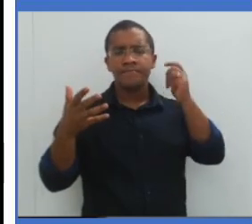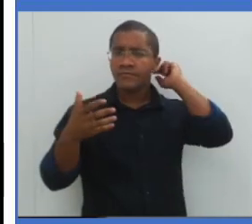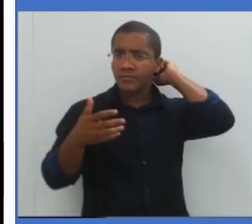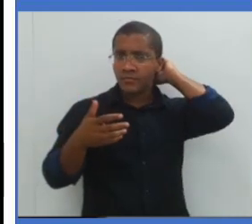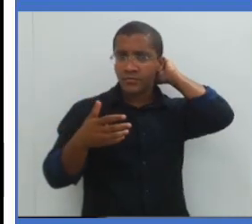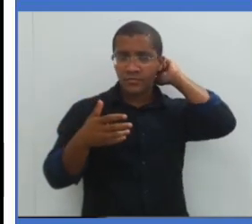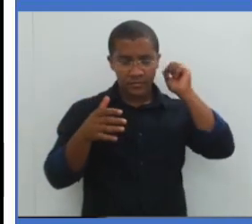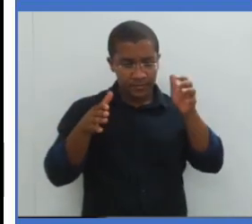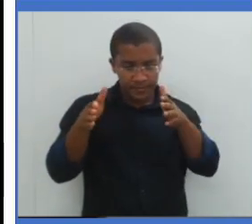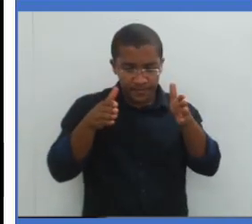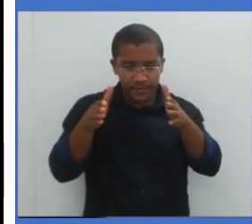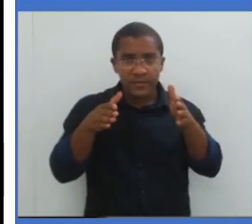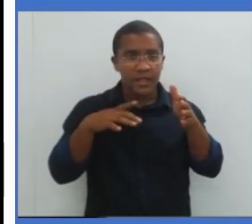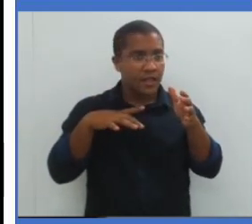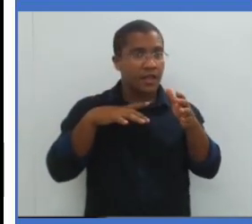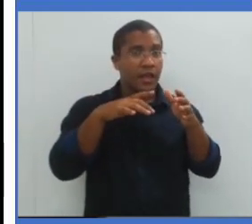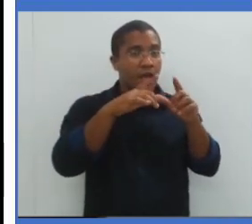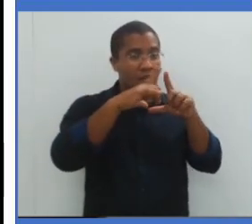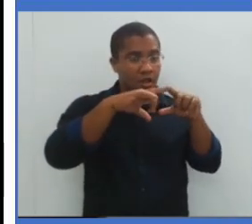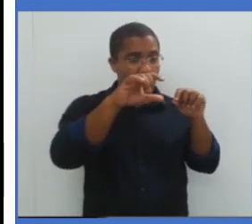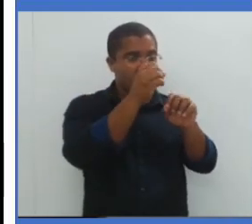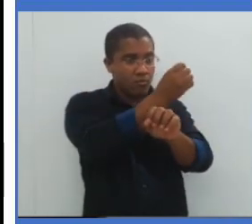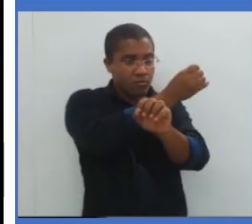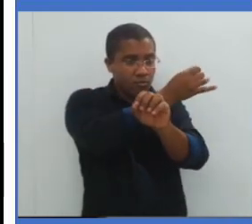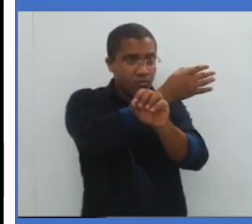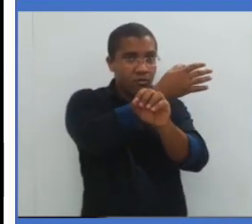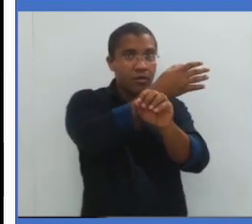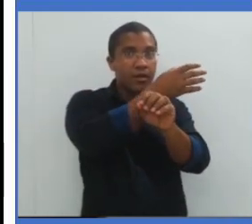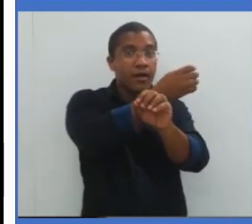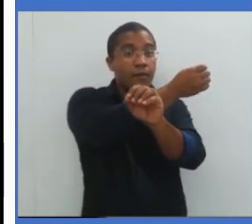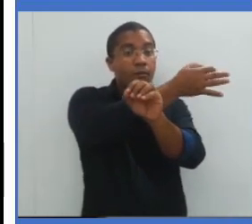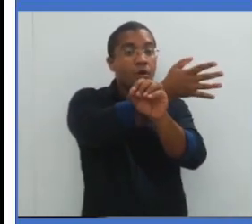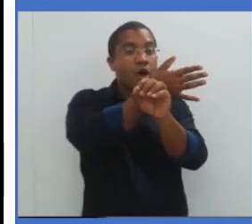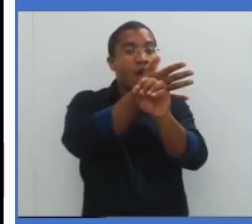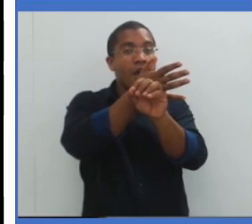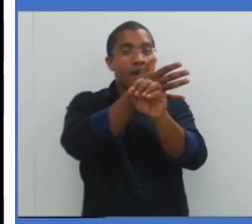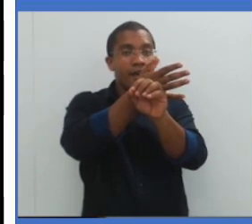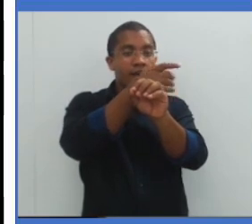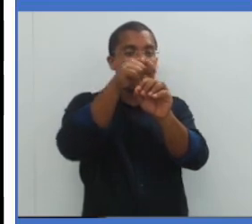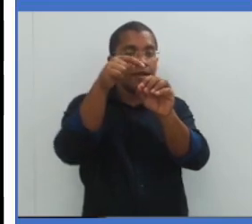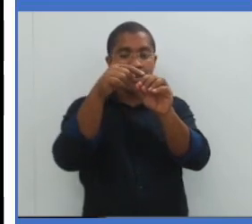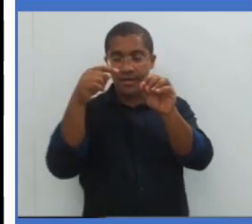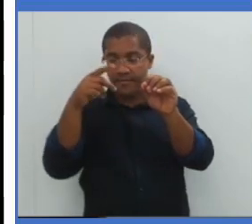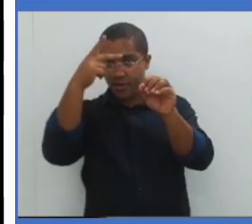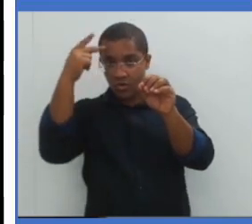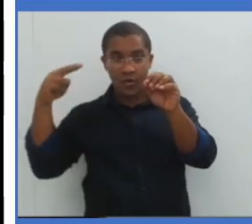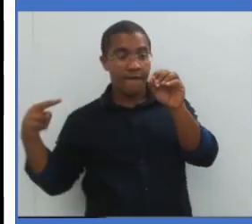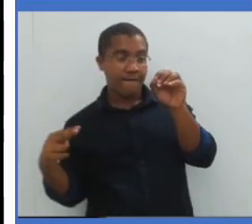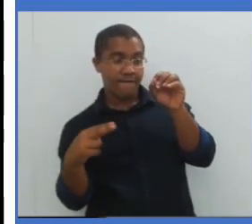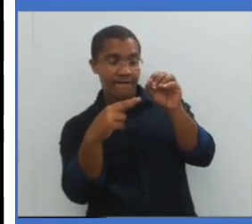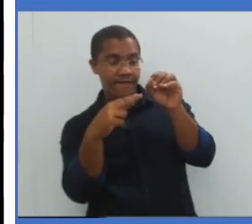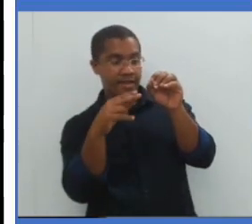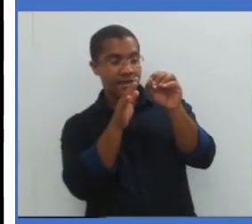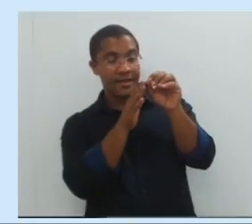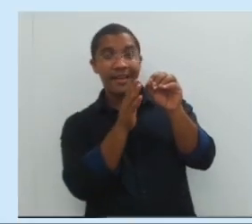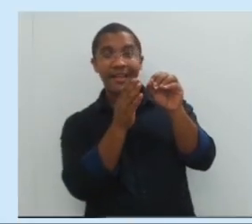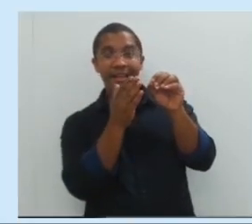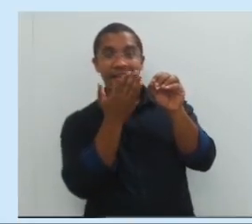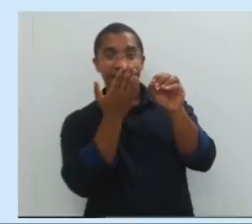face iluminada da lua está do lado oposto ao do observador na terra.